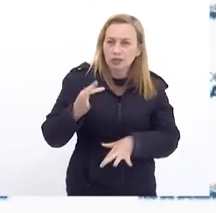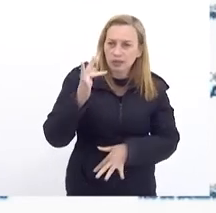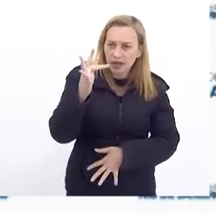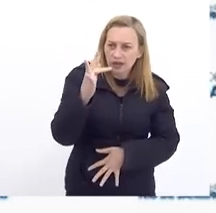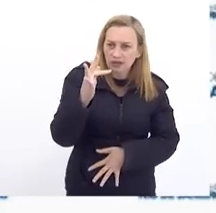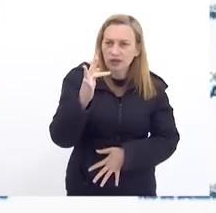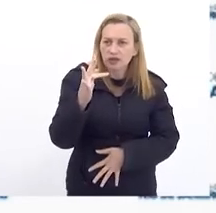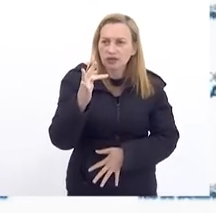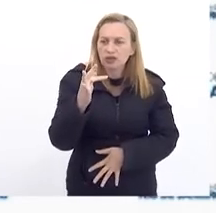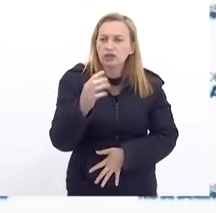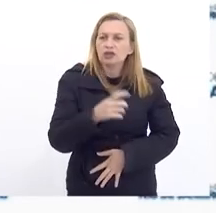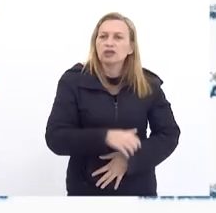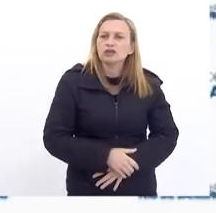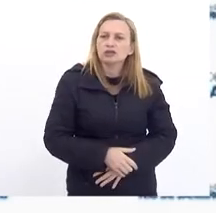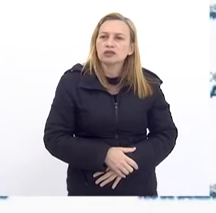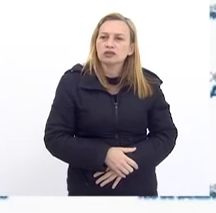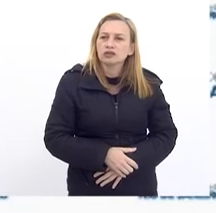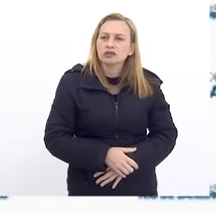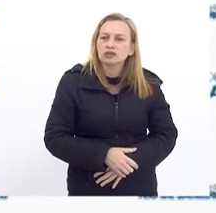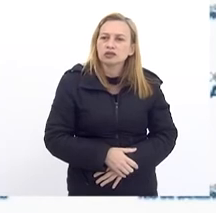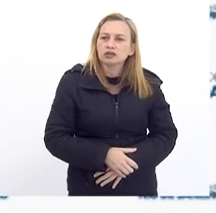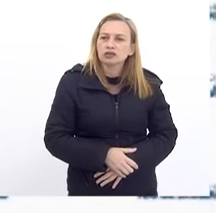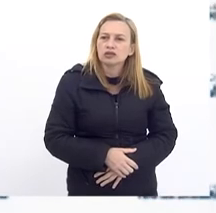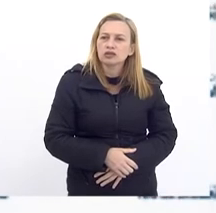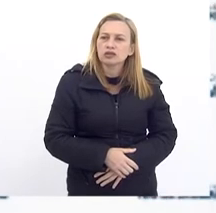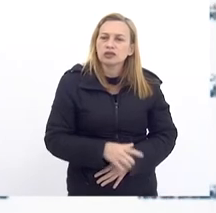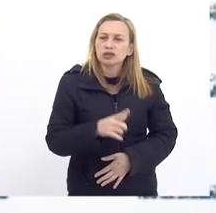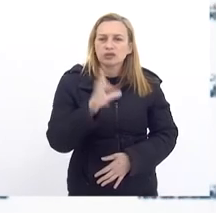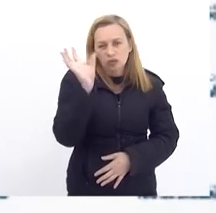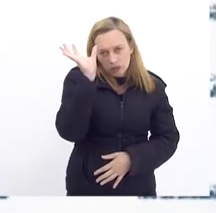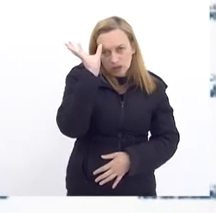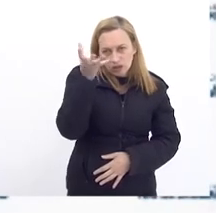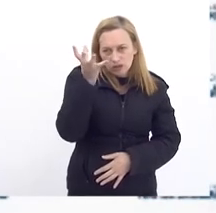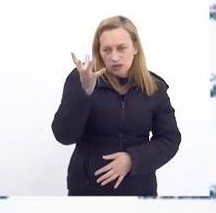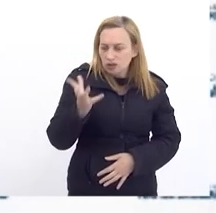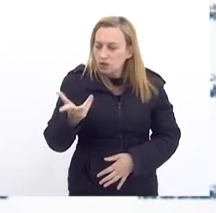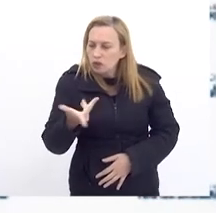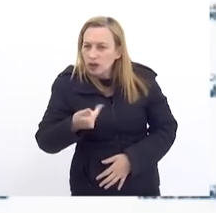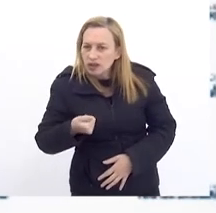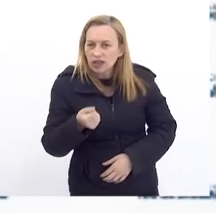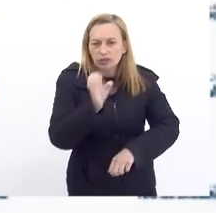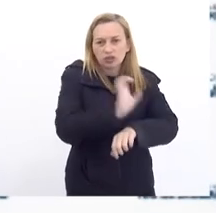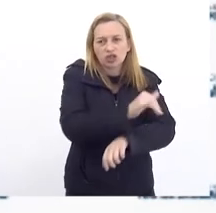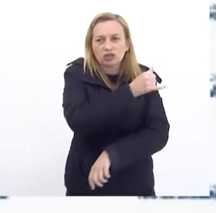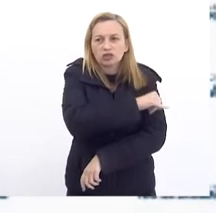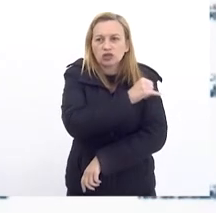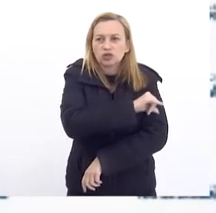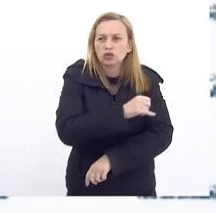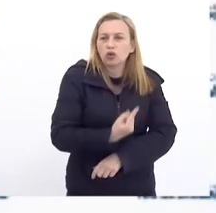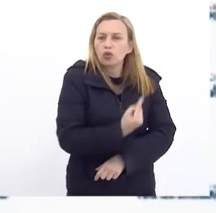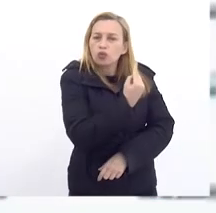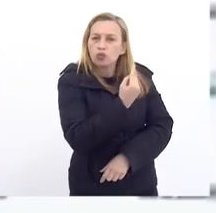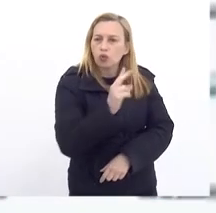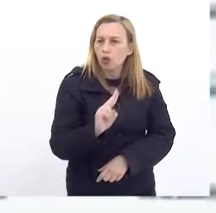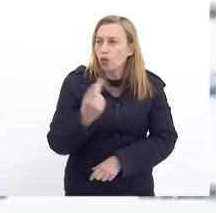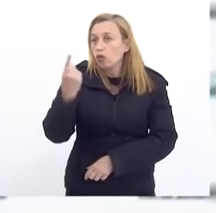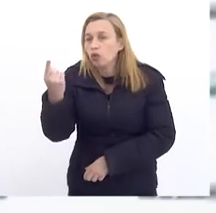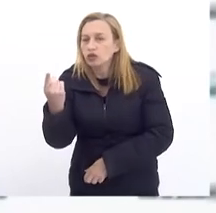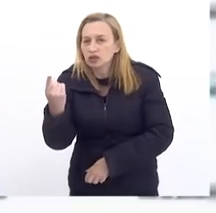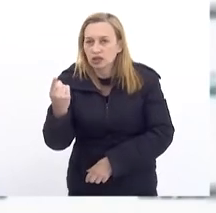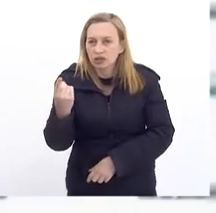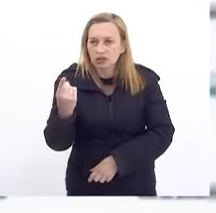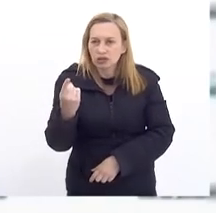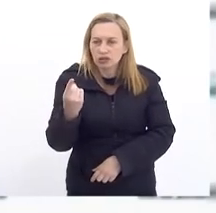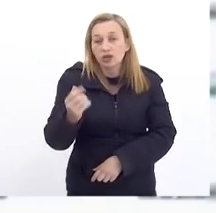Nós teremos Uma solução Mais adequada Para o Rio de Janeiro Seja uma ou outra Não importa Que for